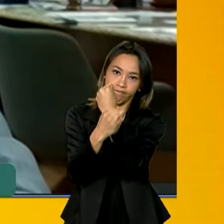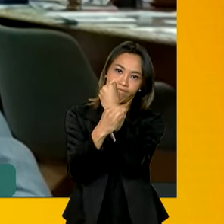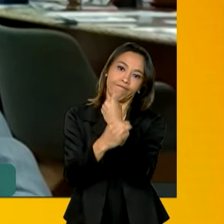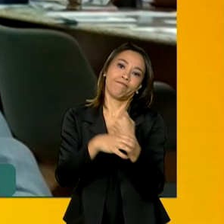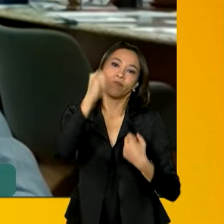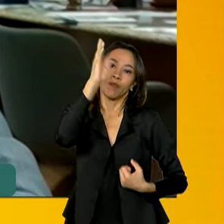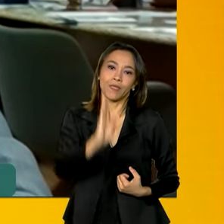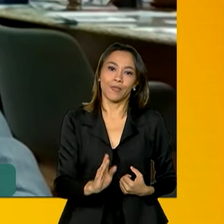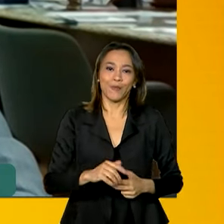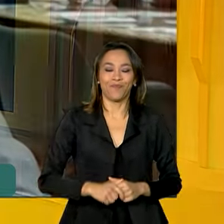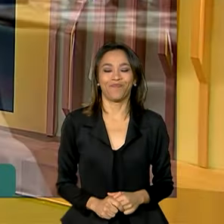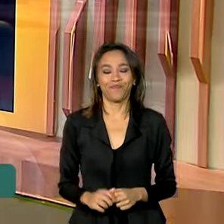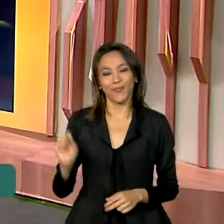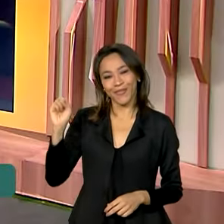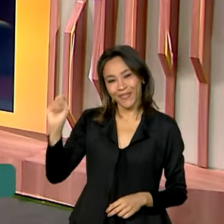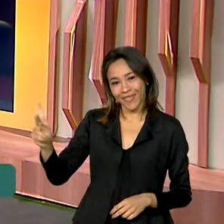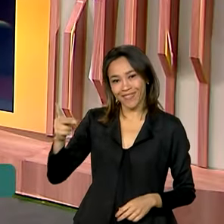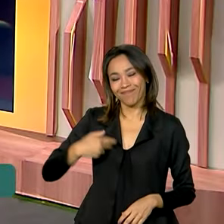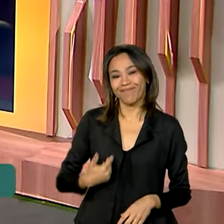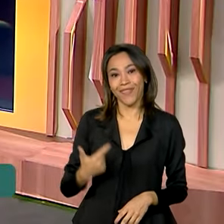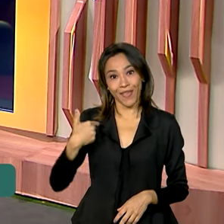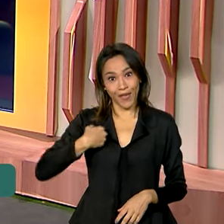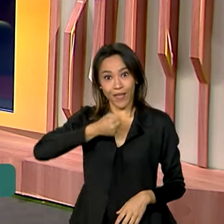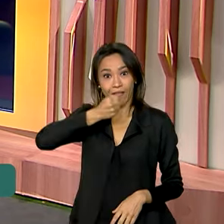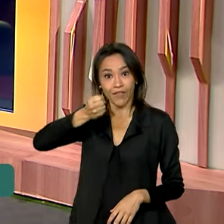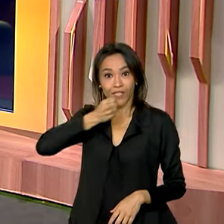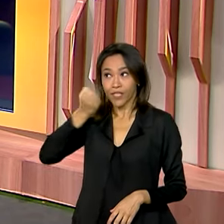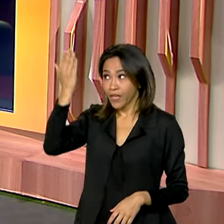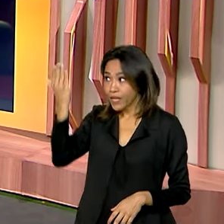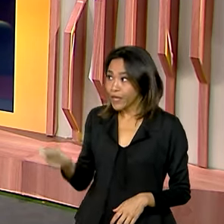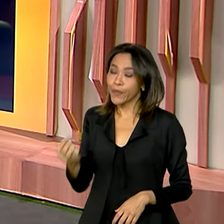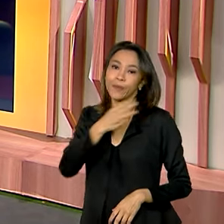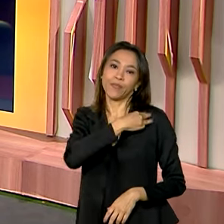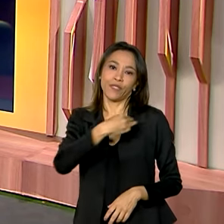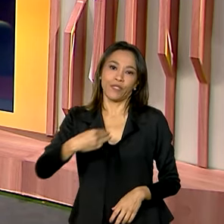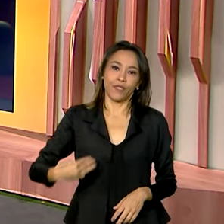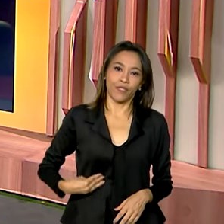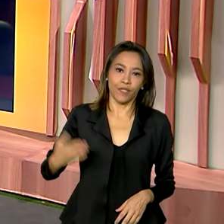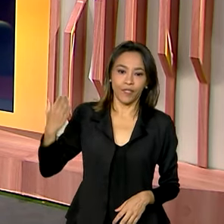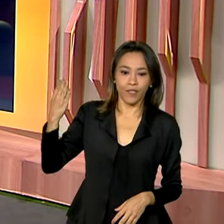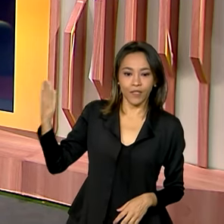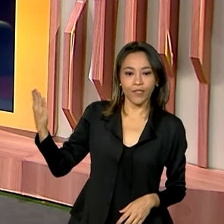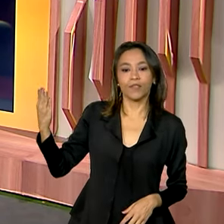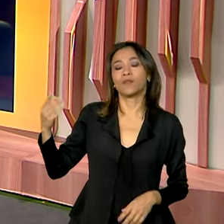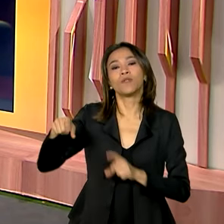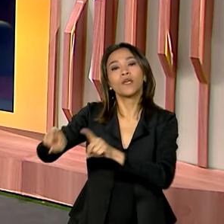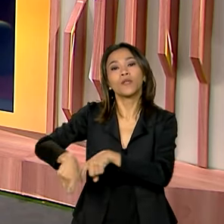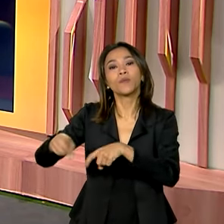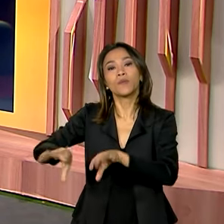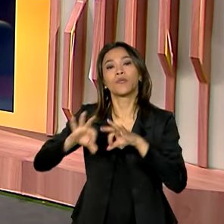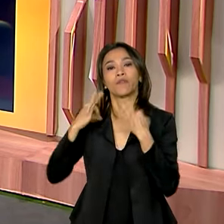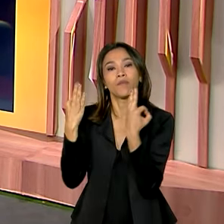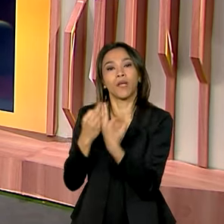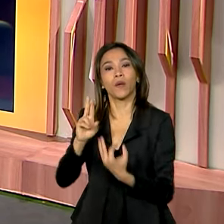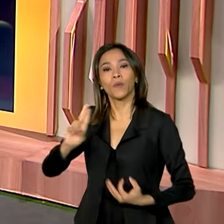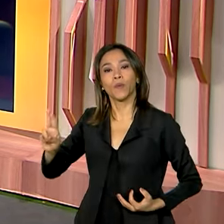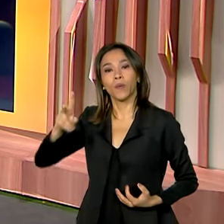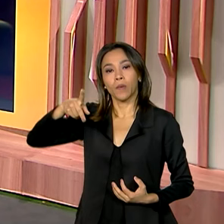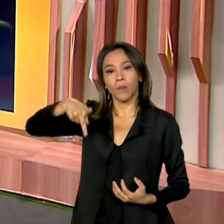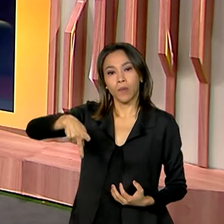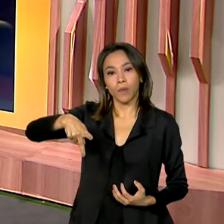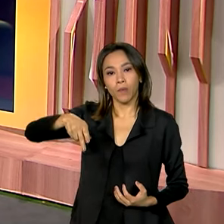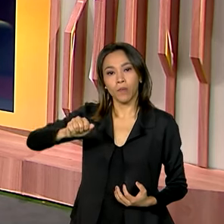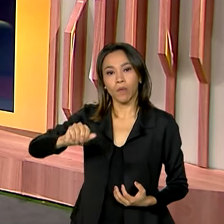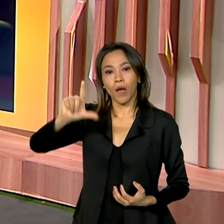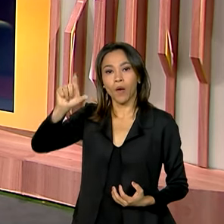Brasil. Ok. Eu entrevistei o ministro de desenvolvimento agrário, agricultura familiar, Paulo Teixeira. Muito obrigada